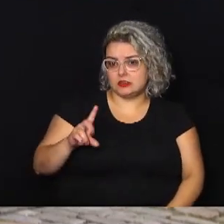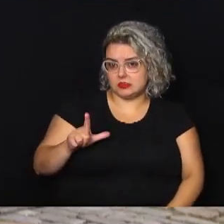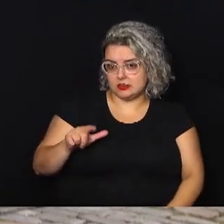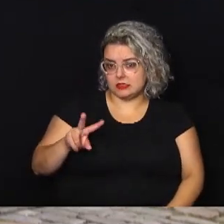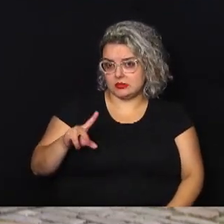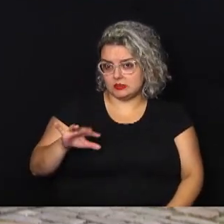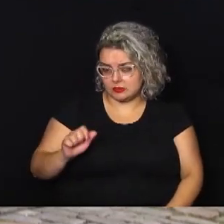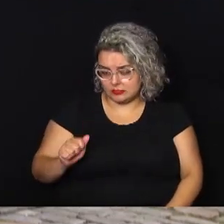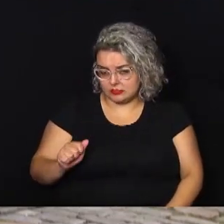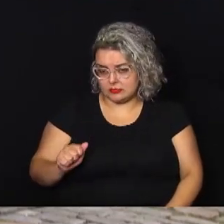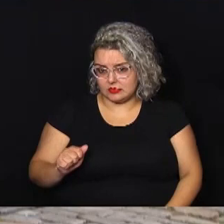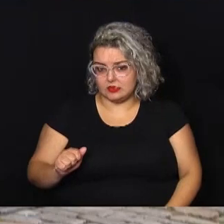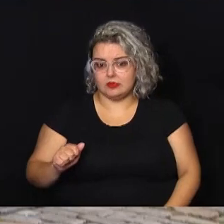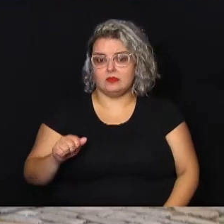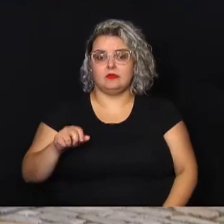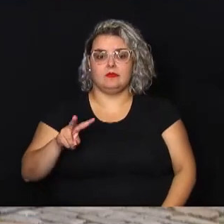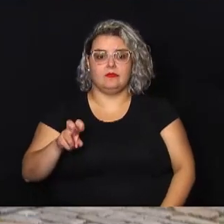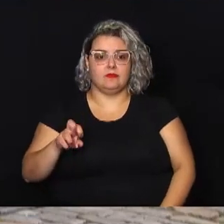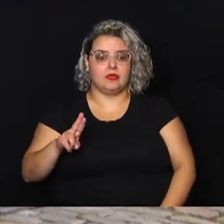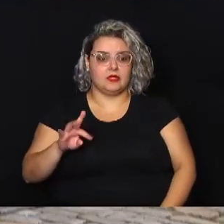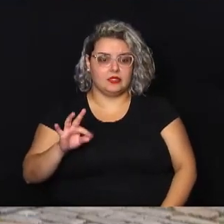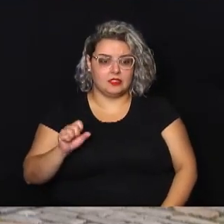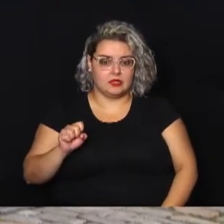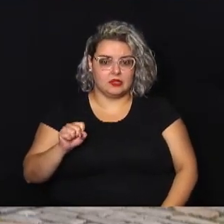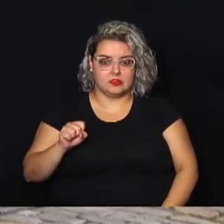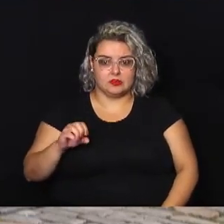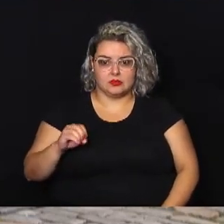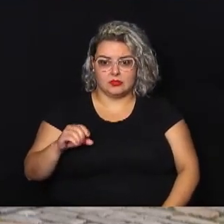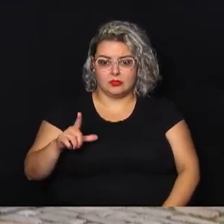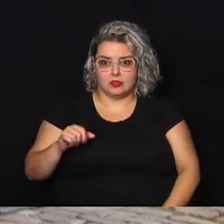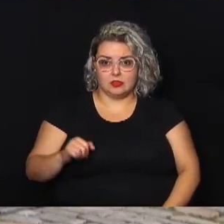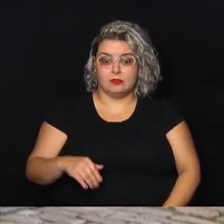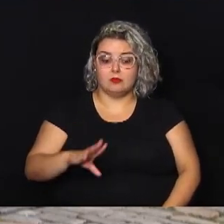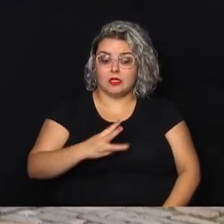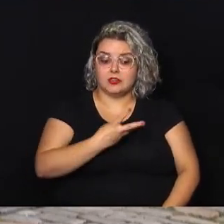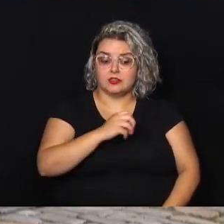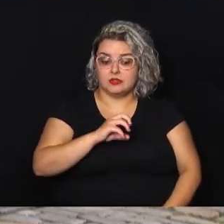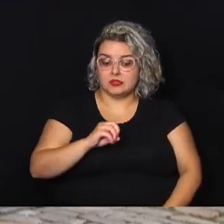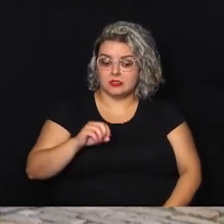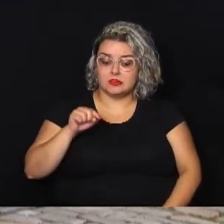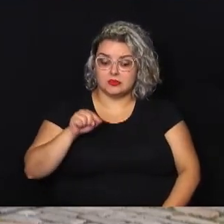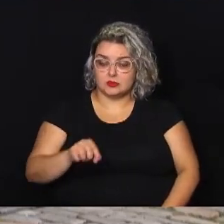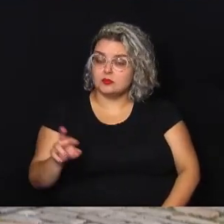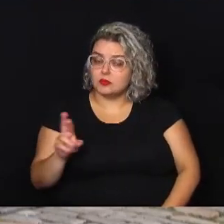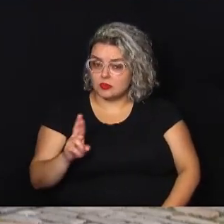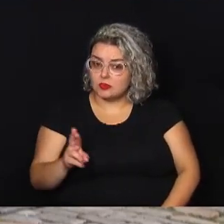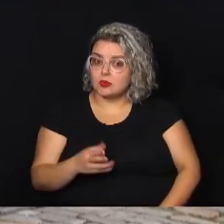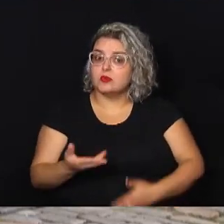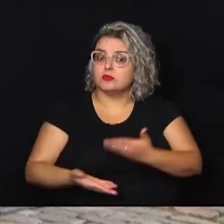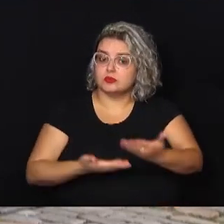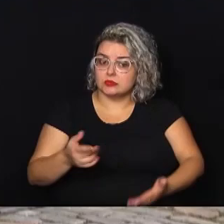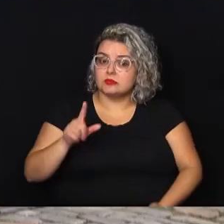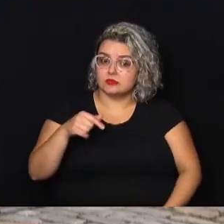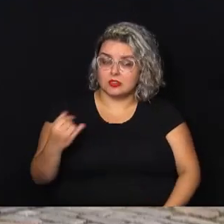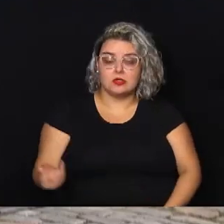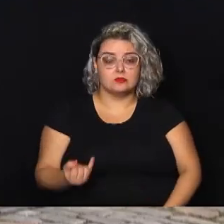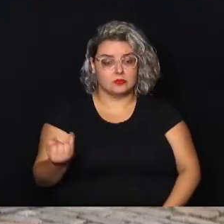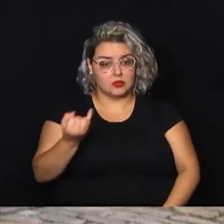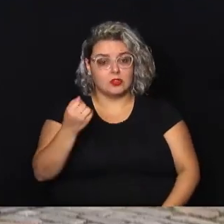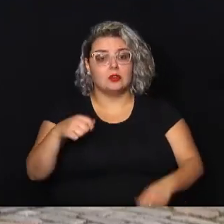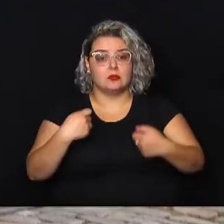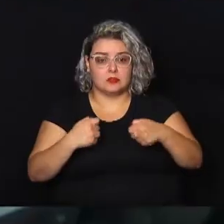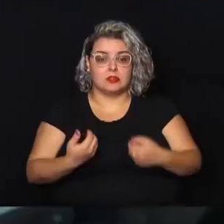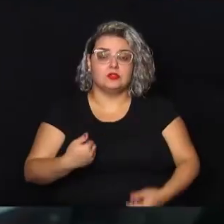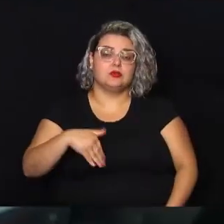onde a vereadora direcionou mais de 300 mil reais. Para ela, o serviço é fundamental e precisa de mais